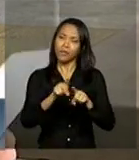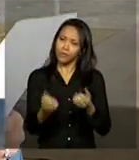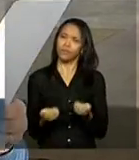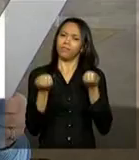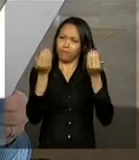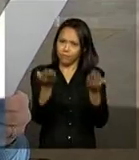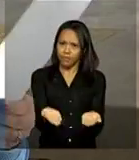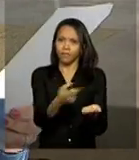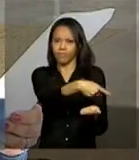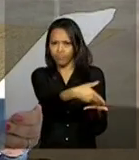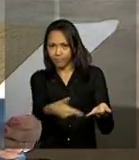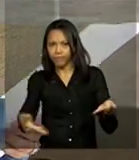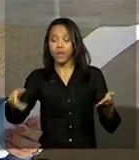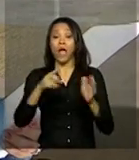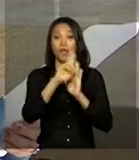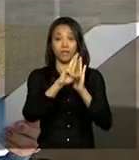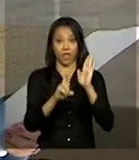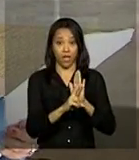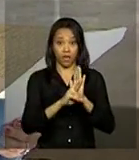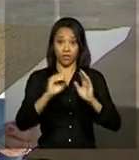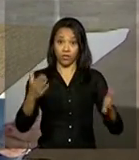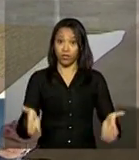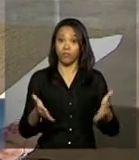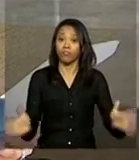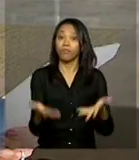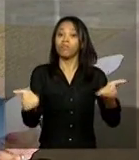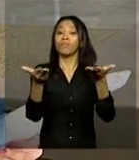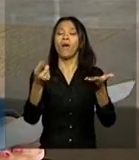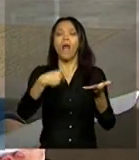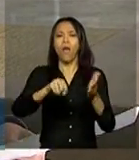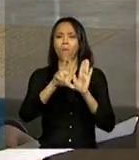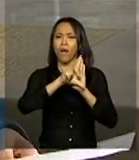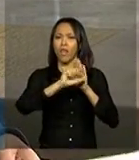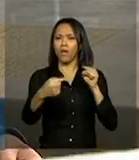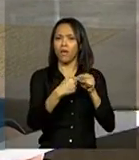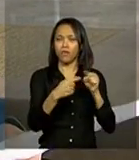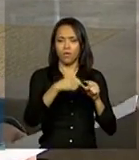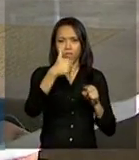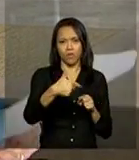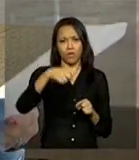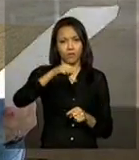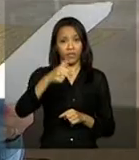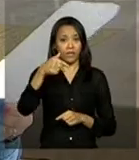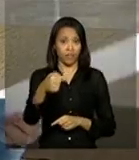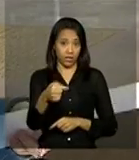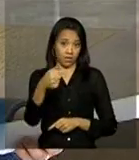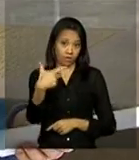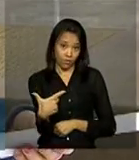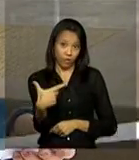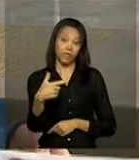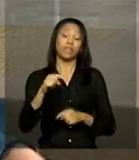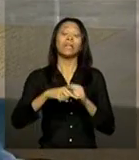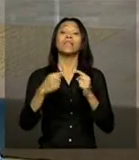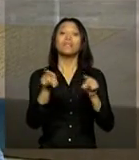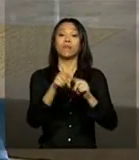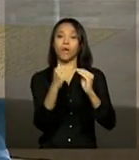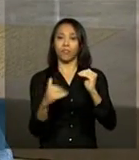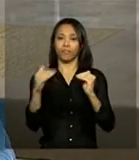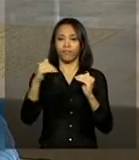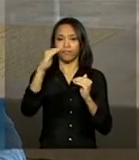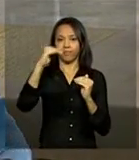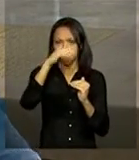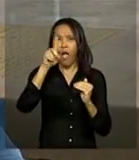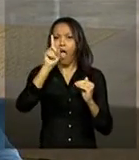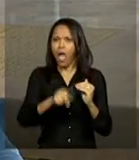privativos. Os critérios de promoção são estabelecidos numa lei de 1972 e a progressão na carreira é